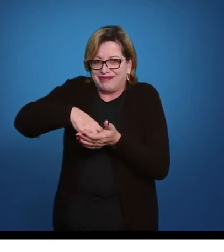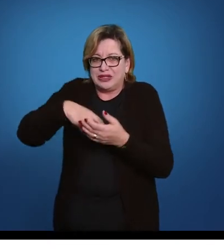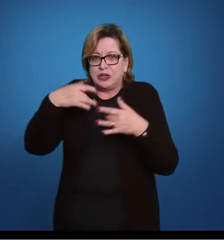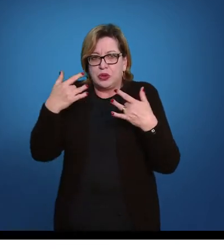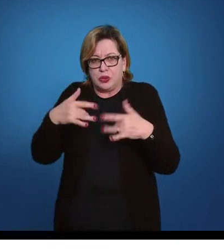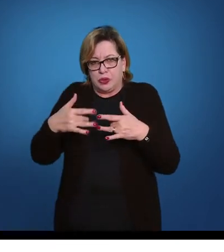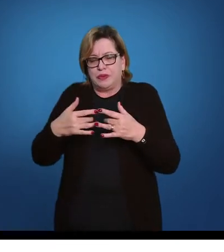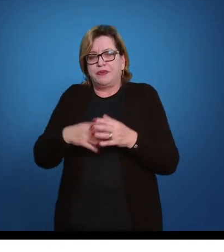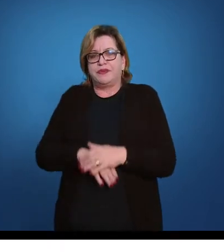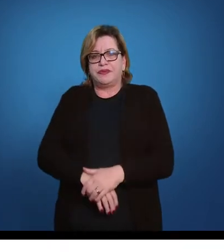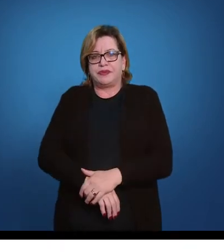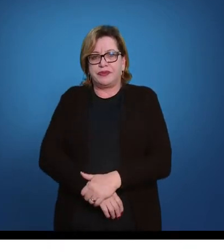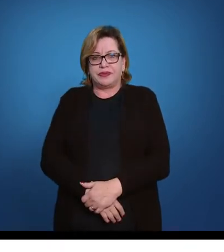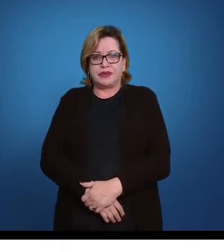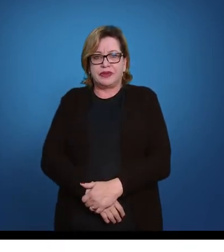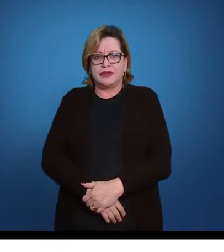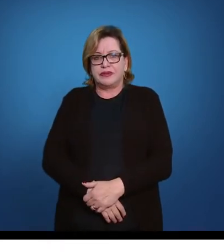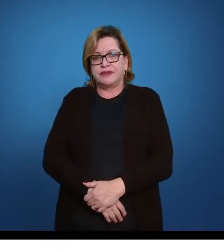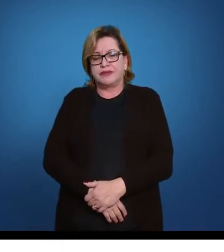no chão e se machuquem.